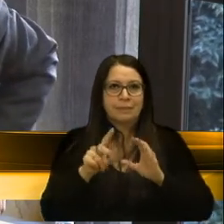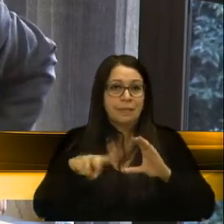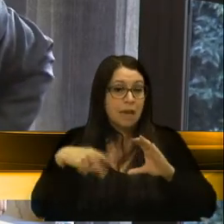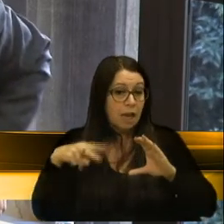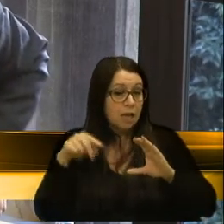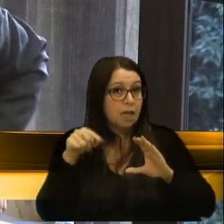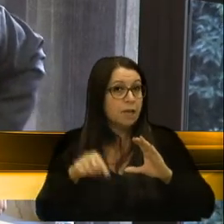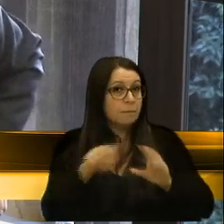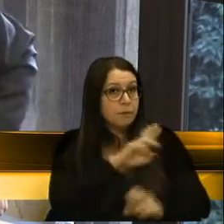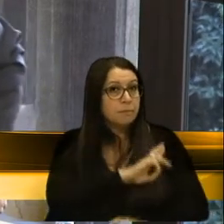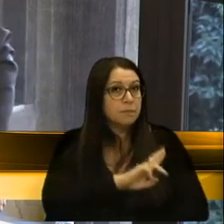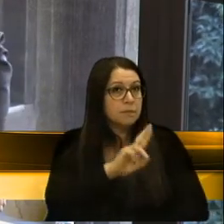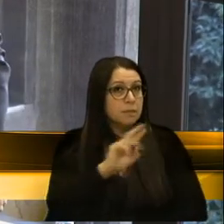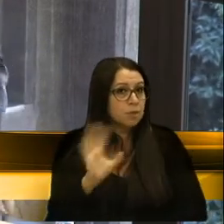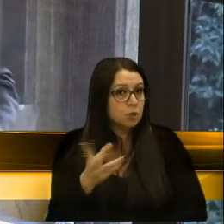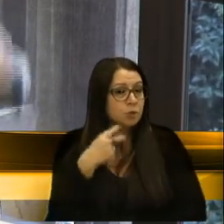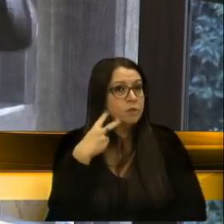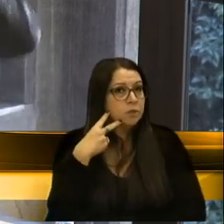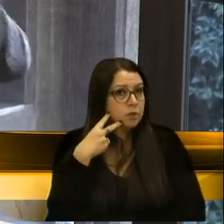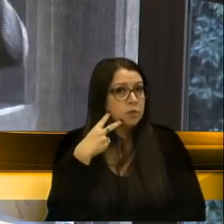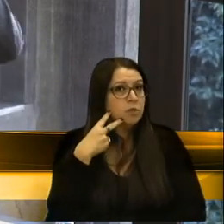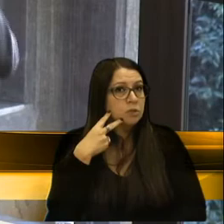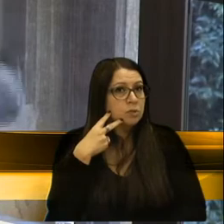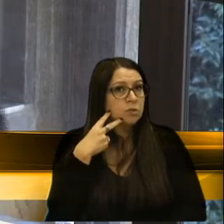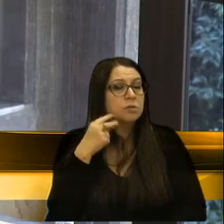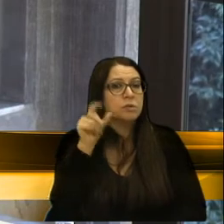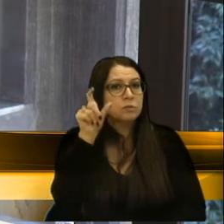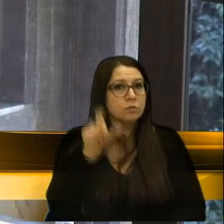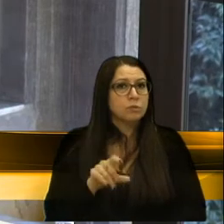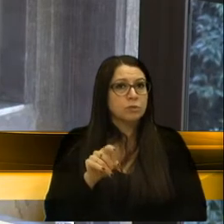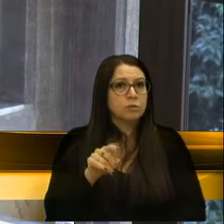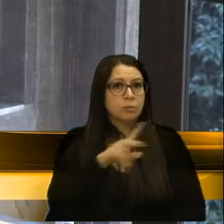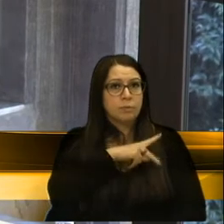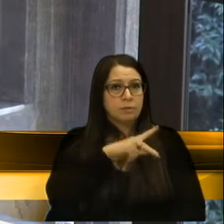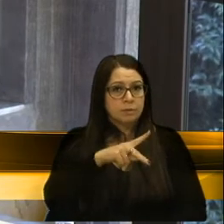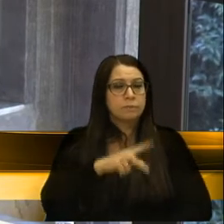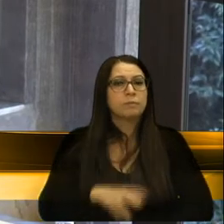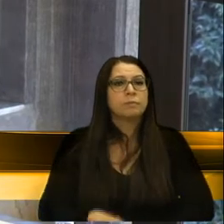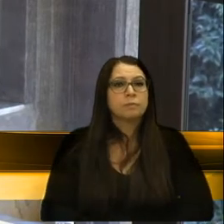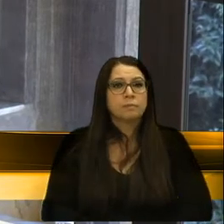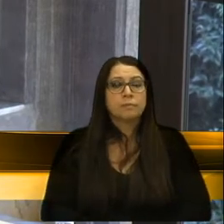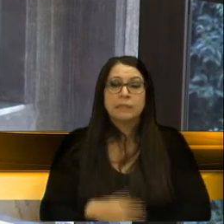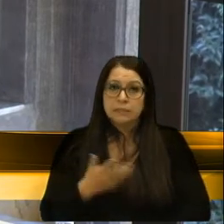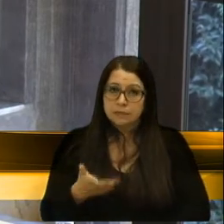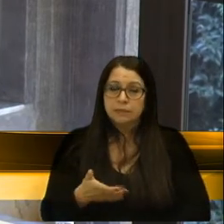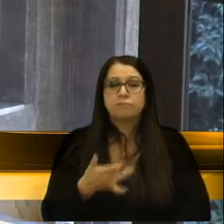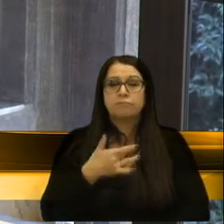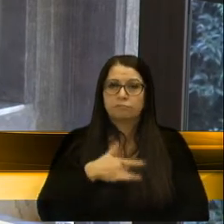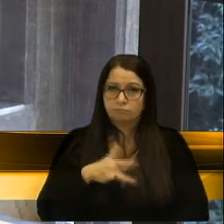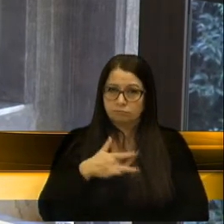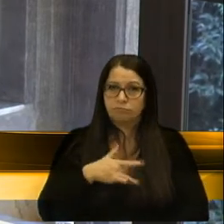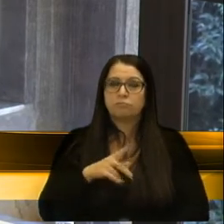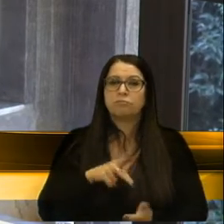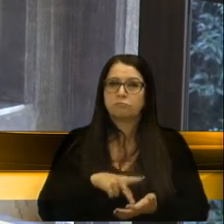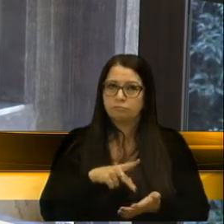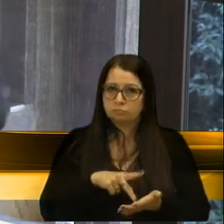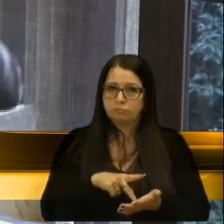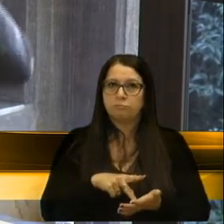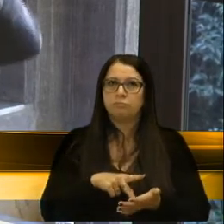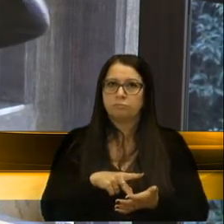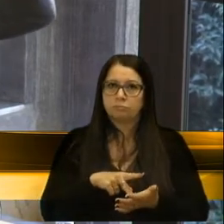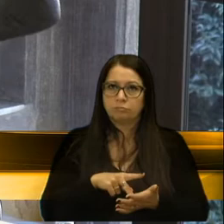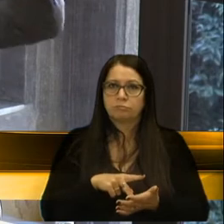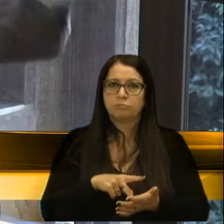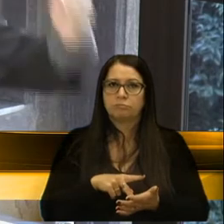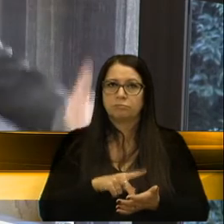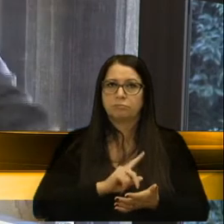Municipal representa todos os vereadores na figura institucional do seu presidente. Então, lamentável realmente que nós vamos